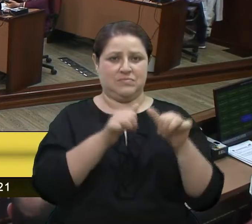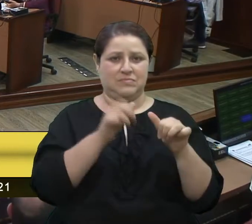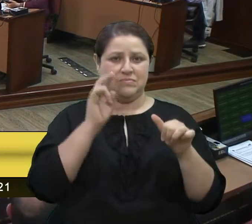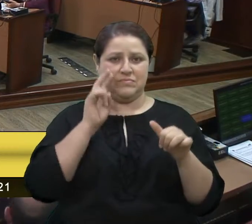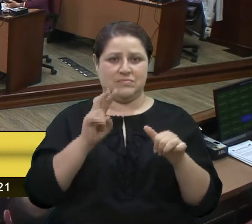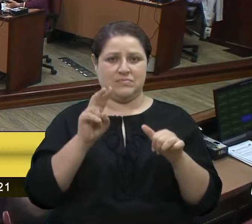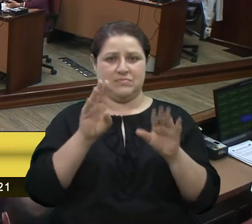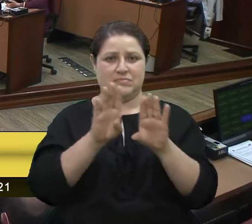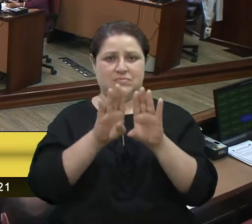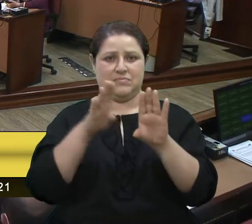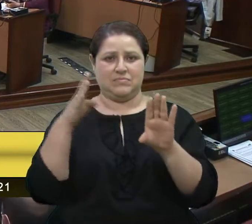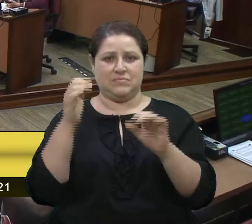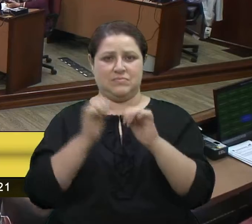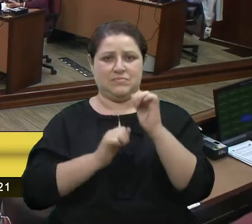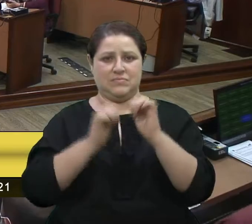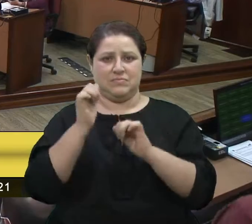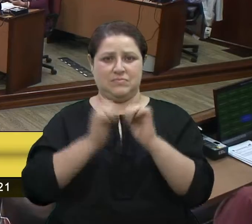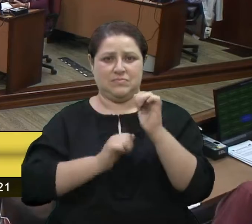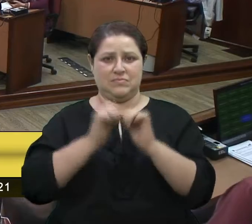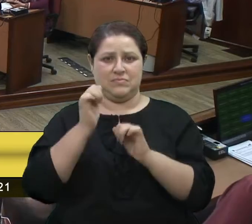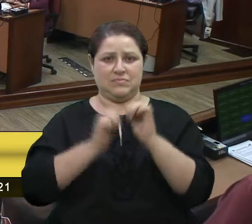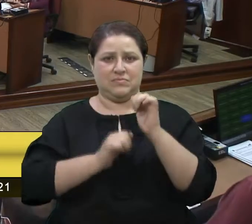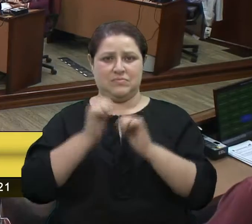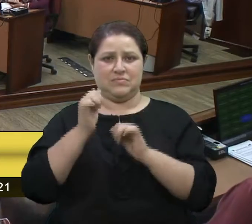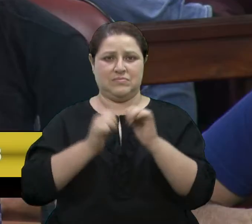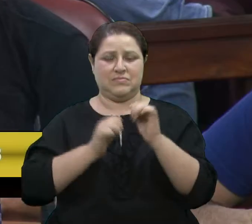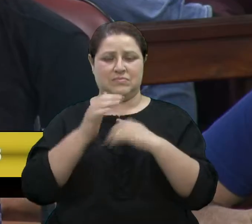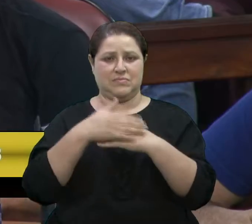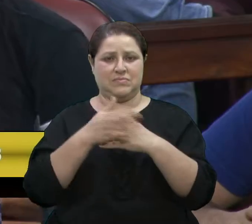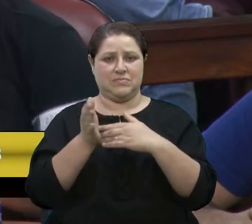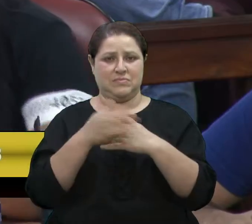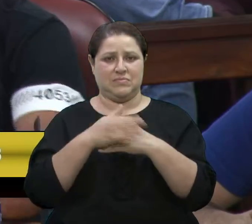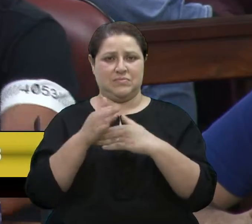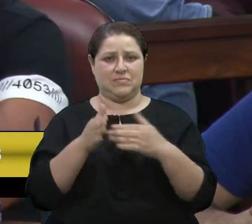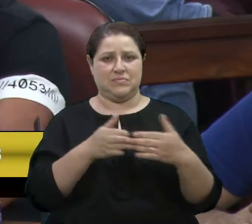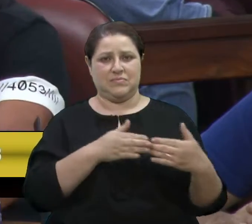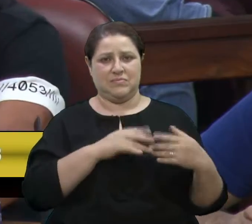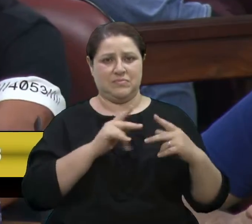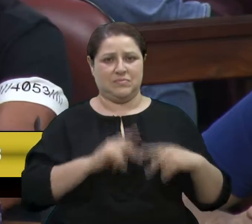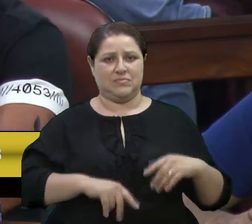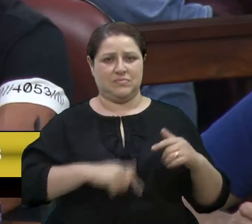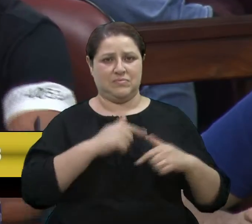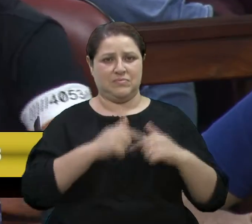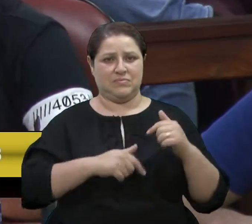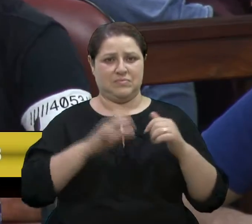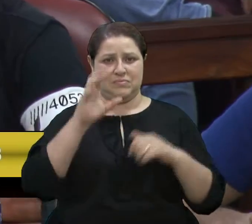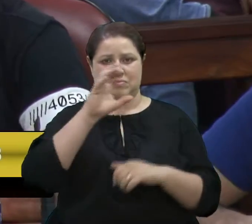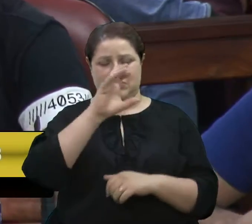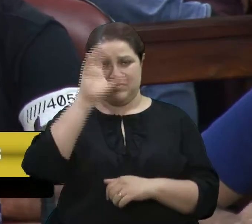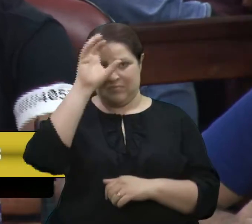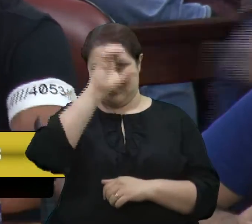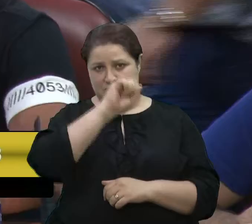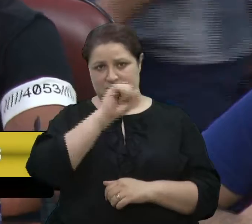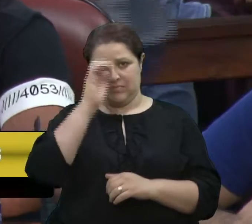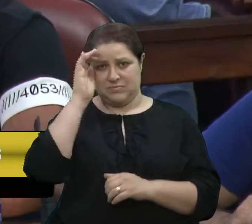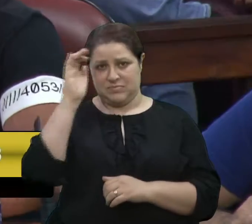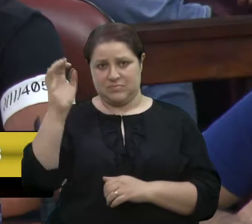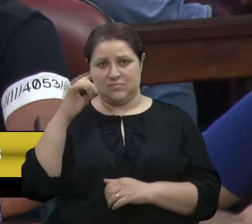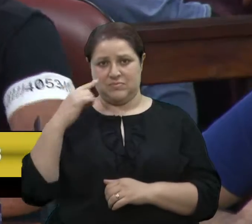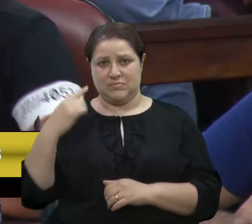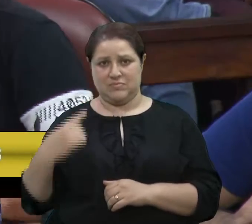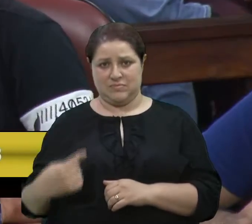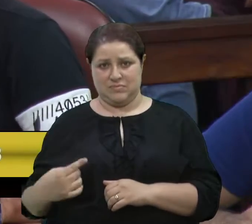porta da fábrica defendendo os trabalhadores. Eu aprendi a respeitar a vereadora Denise